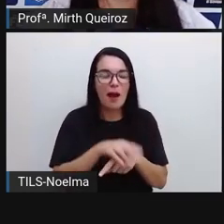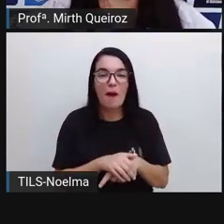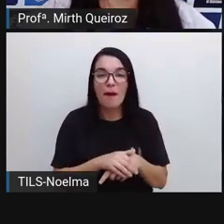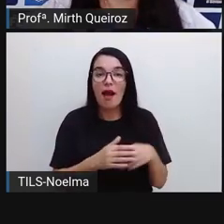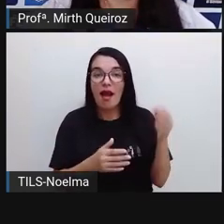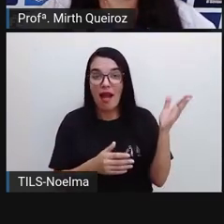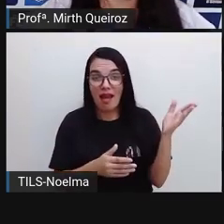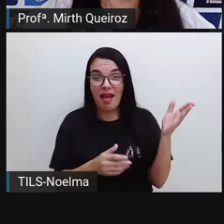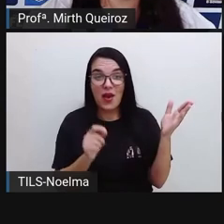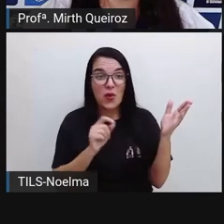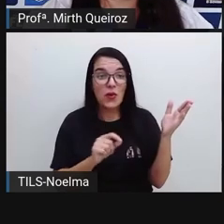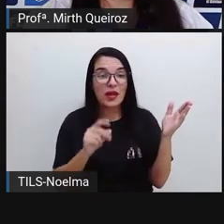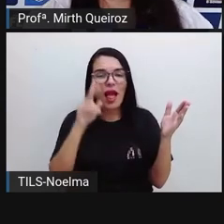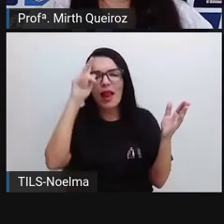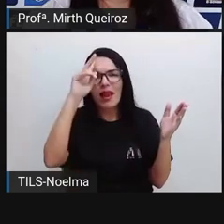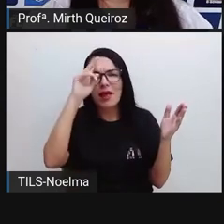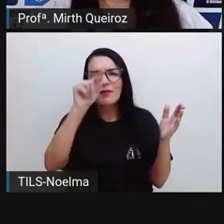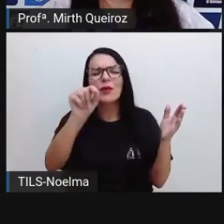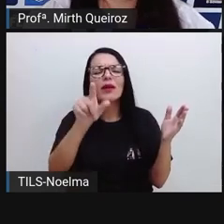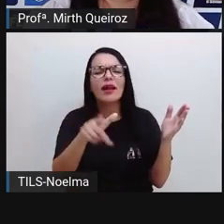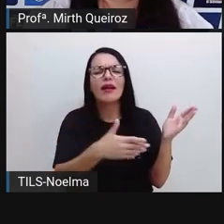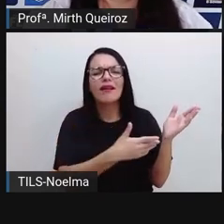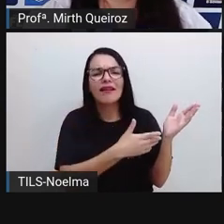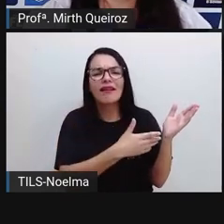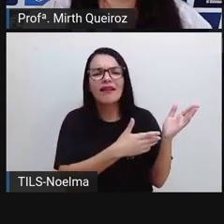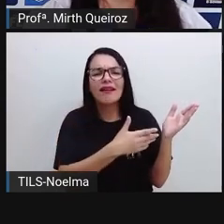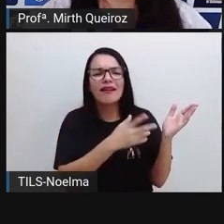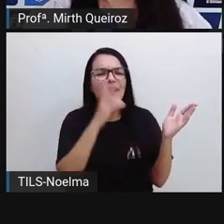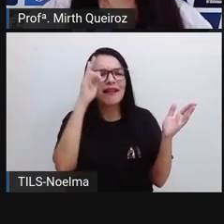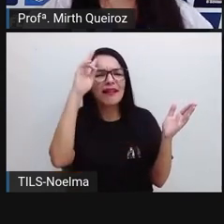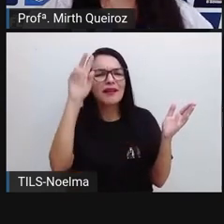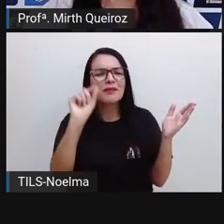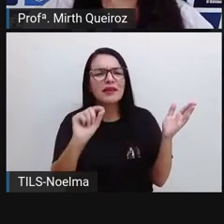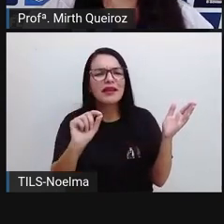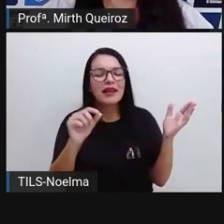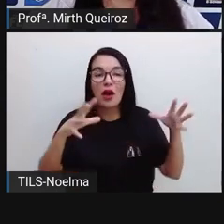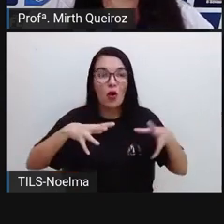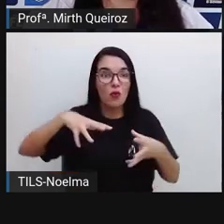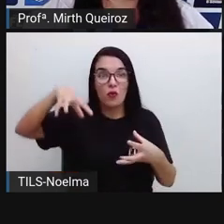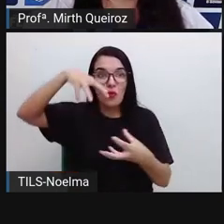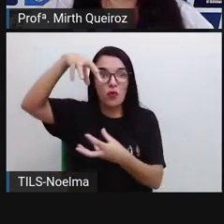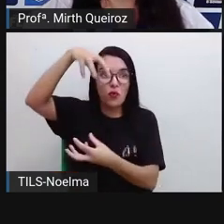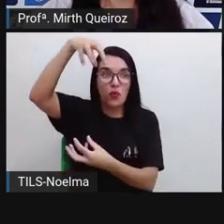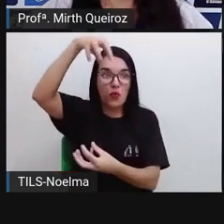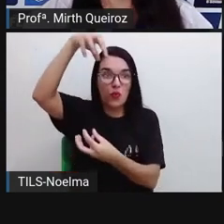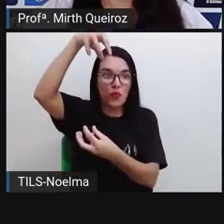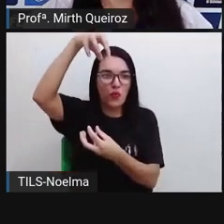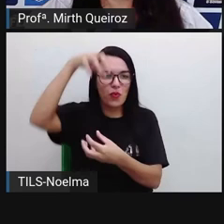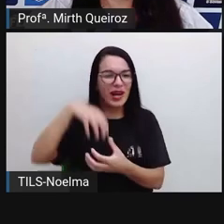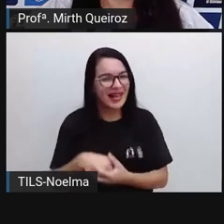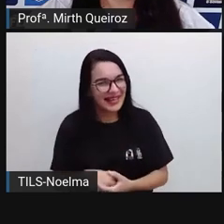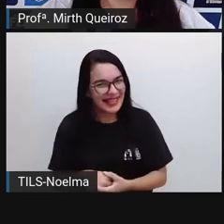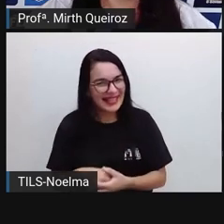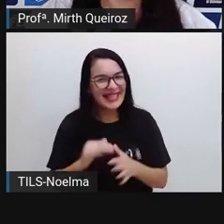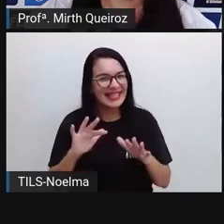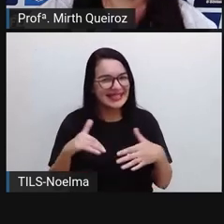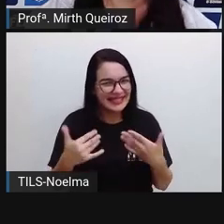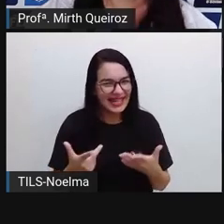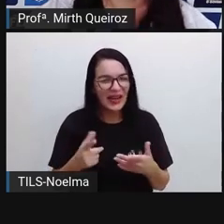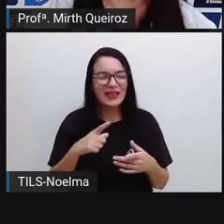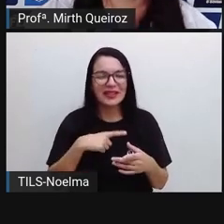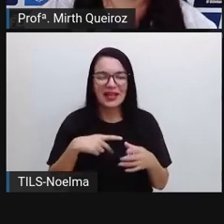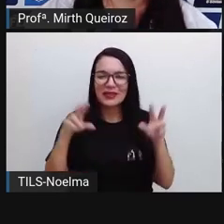Essa imagem aqui, o que que lembra vocês? Lembra o quê? Um fantasminha, né? Que é justamente aí